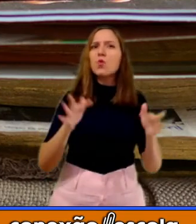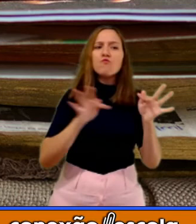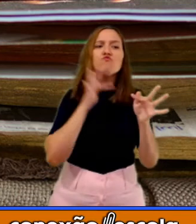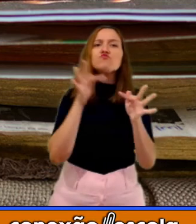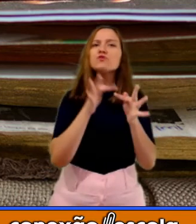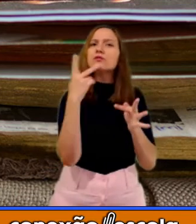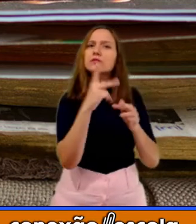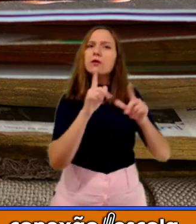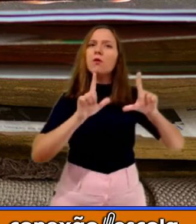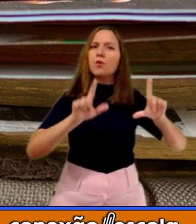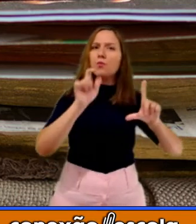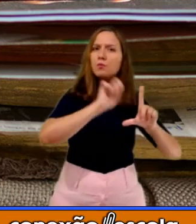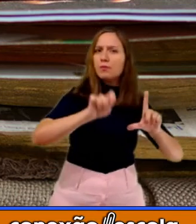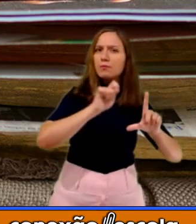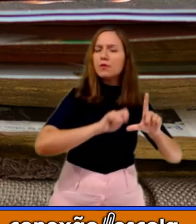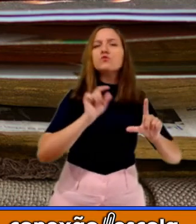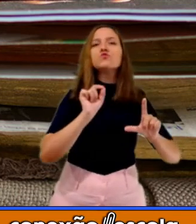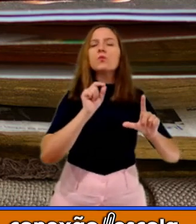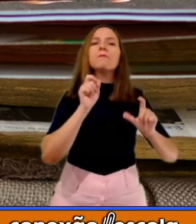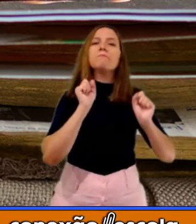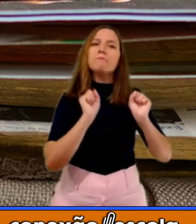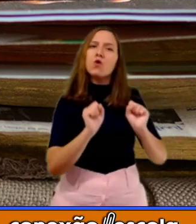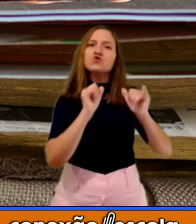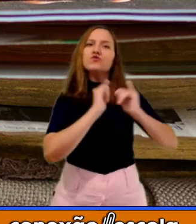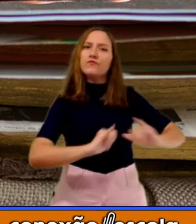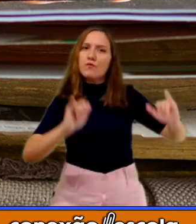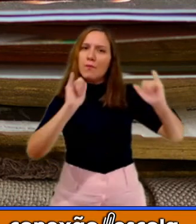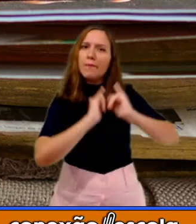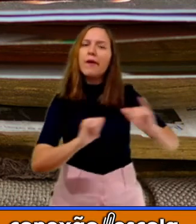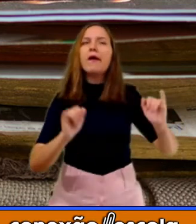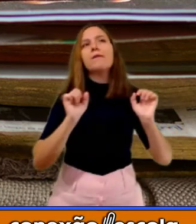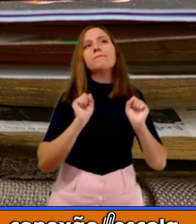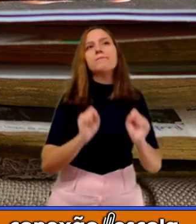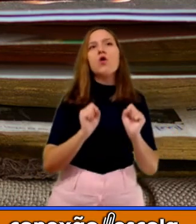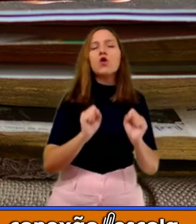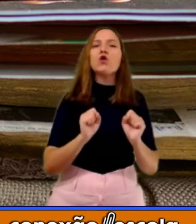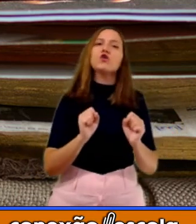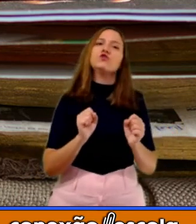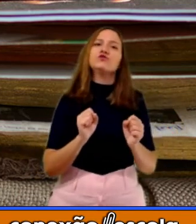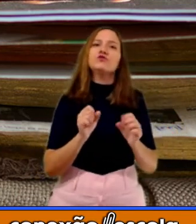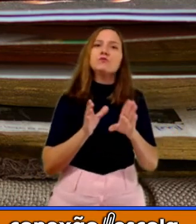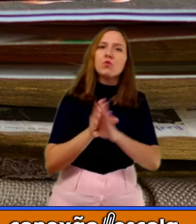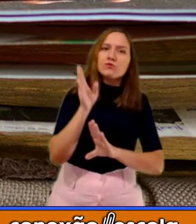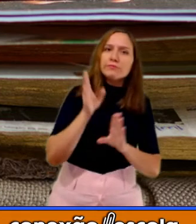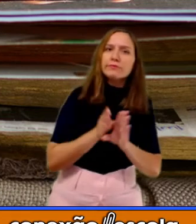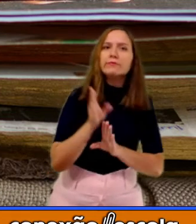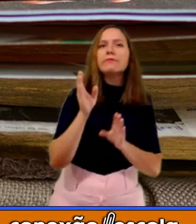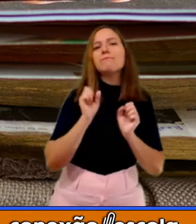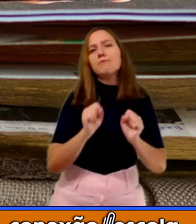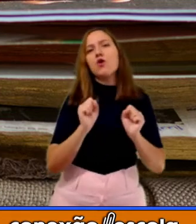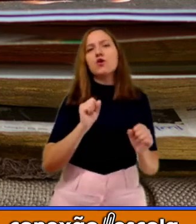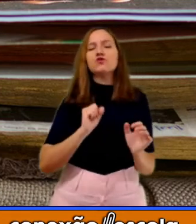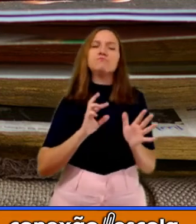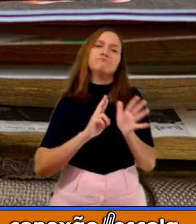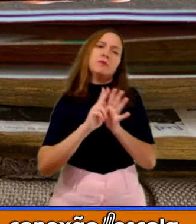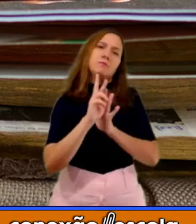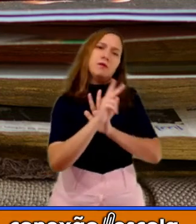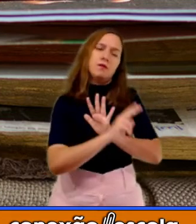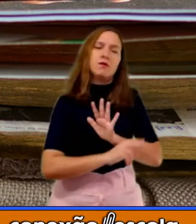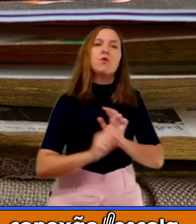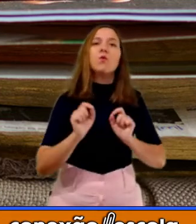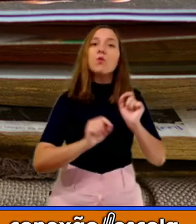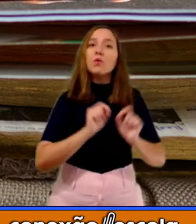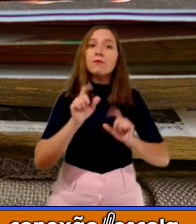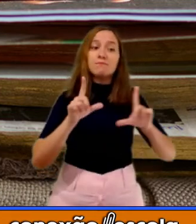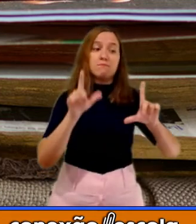do bilhete, que é informar. Nós falamos que é passar um recado. Nós falamos que o bilhete é algo que tem que